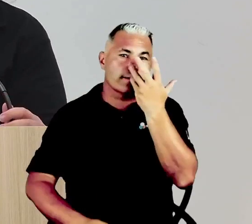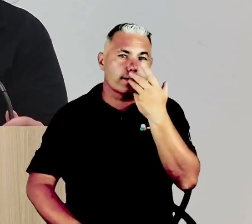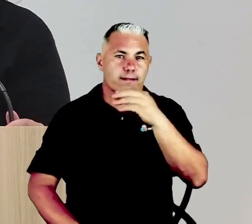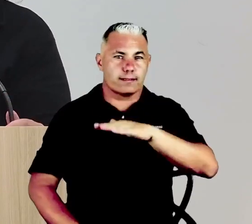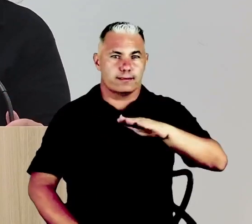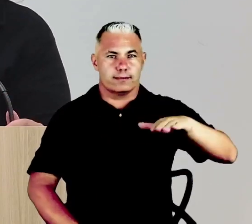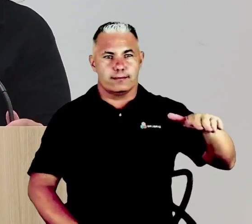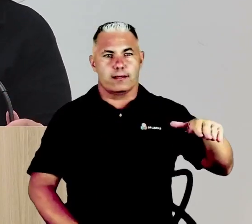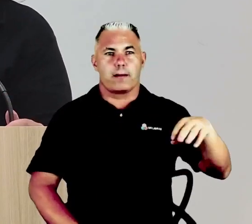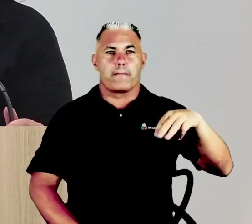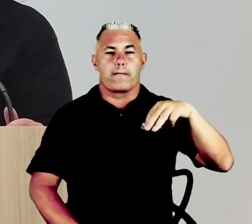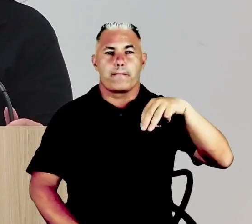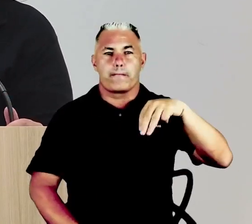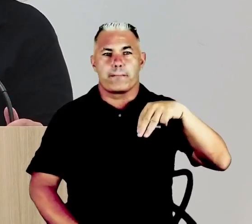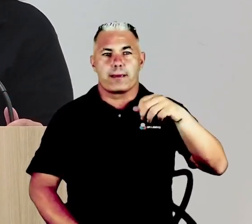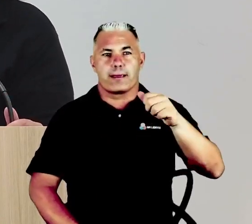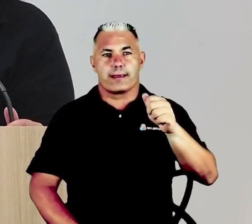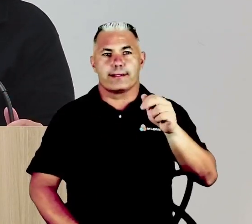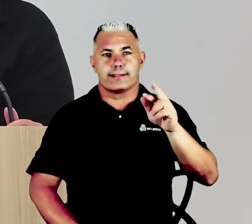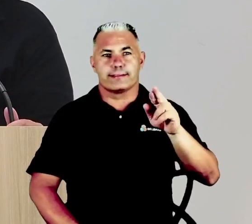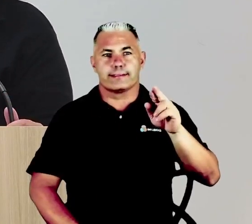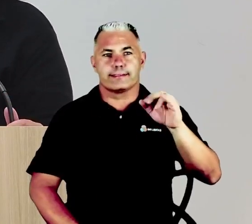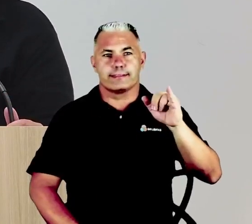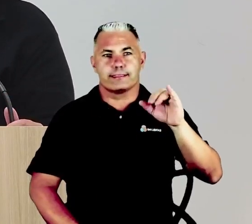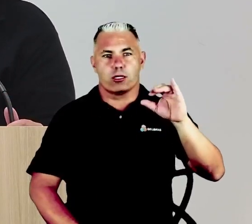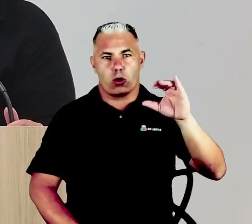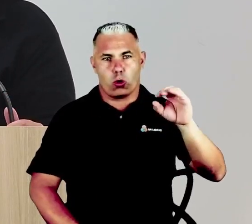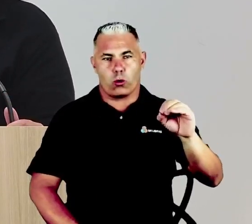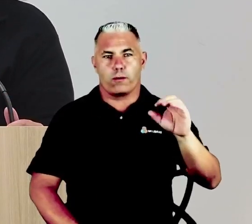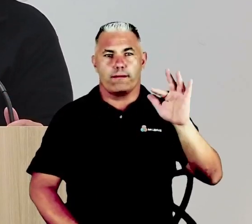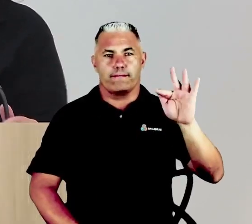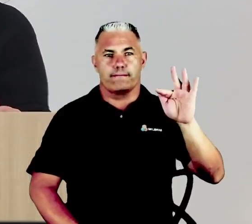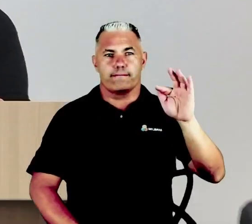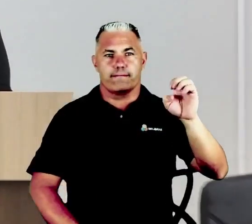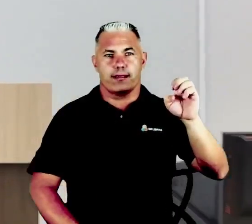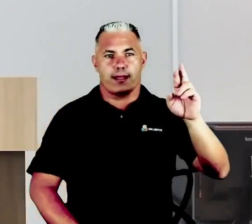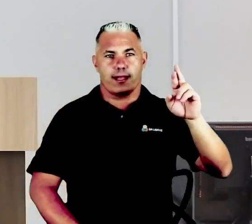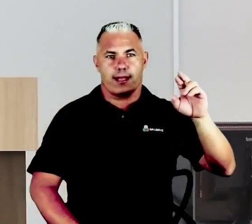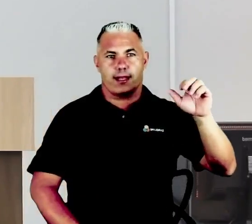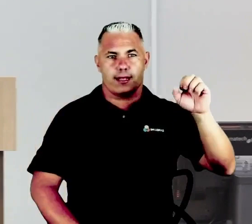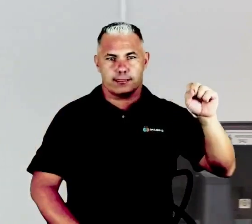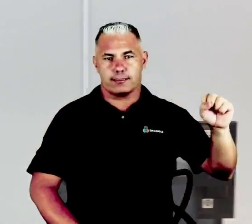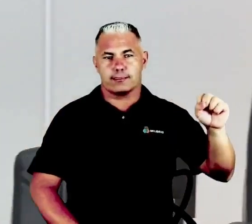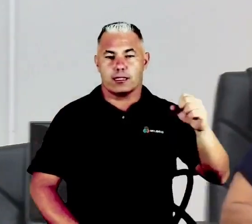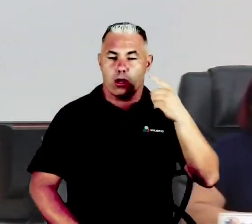Você coloca as fotos para mim, Adalto, fazendo o favor aí? Sim.